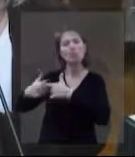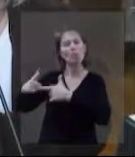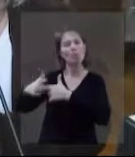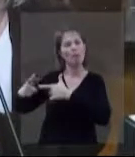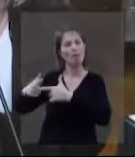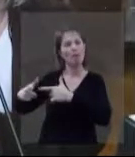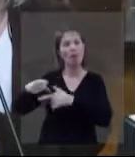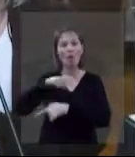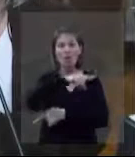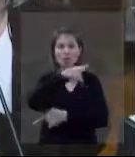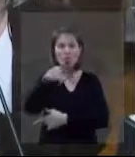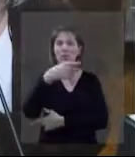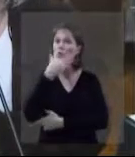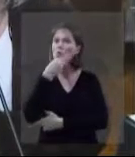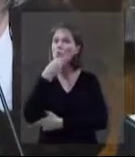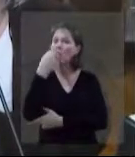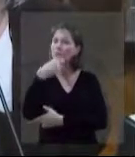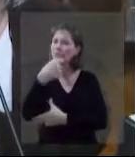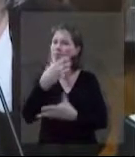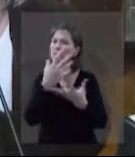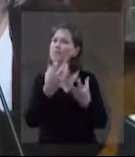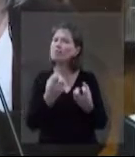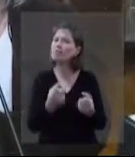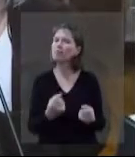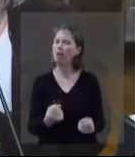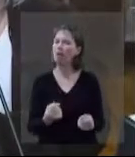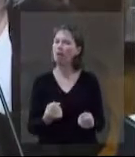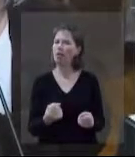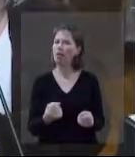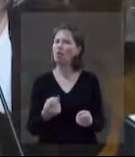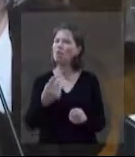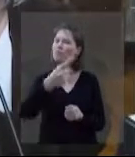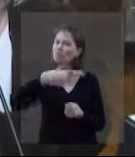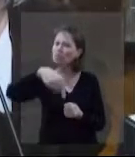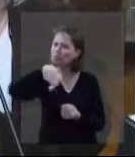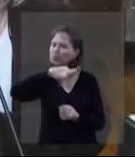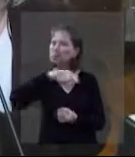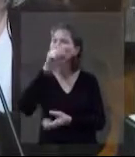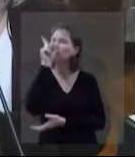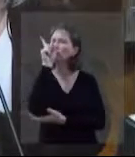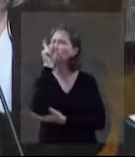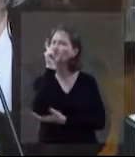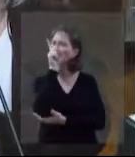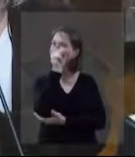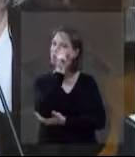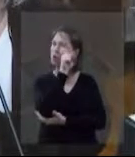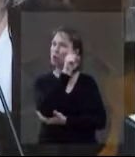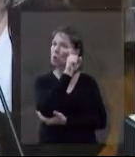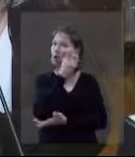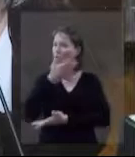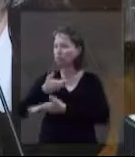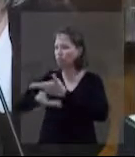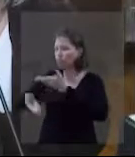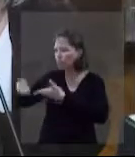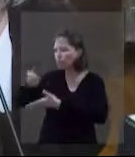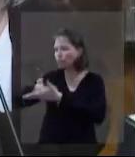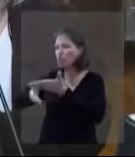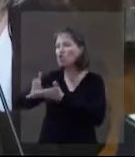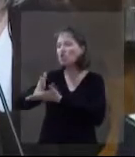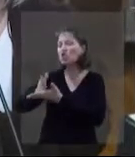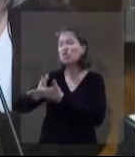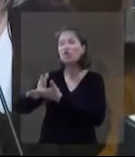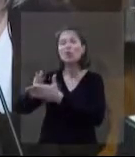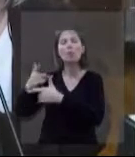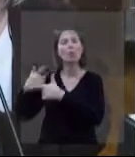E aí, os amigos aí que estão ouvindo, nós homens, vamos assumir a nossa fraqueza. A gente tem dificuldade, eu tenho, de